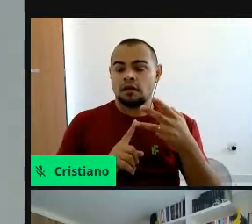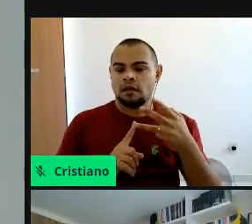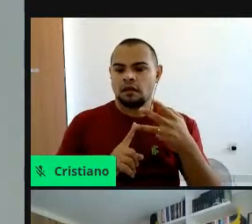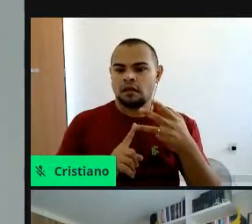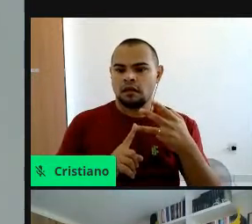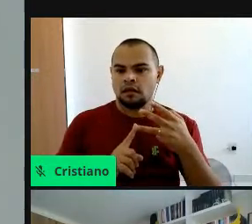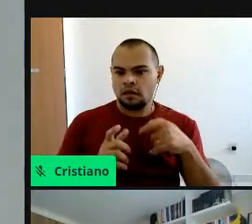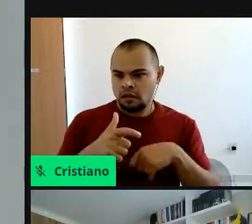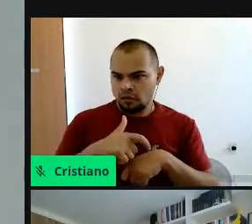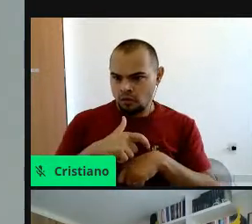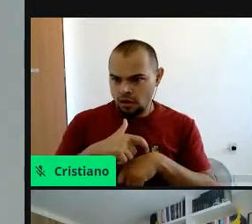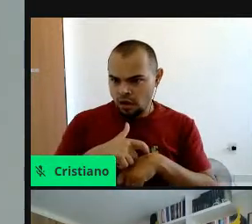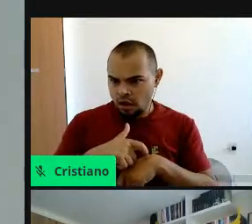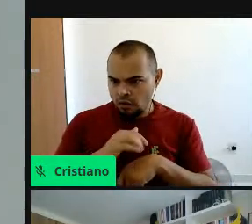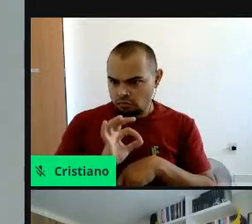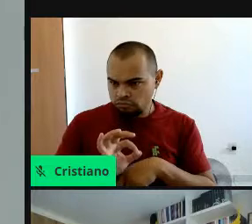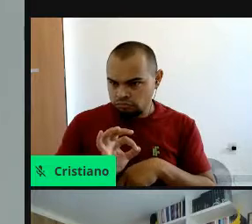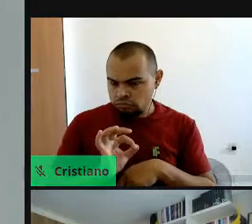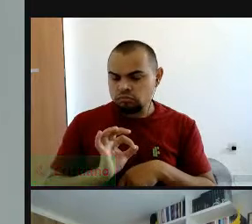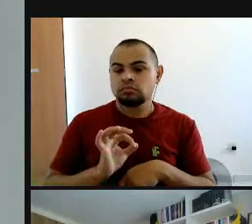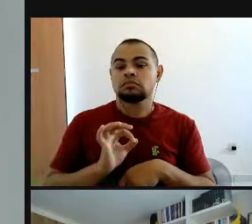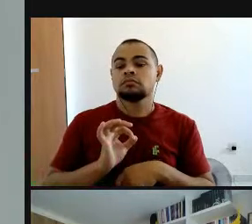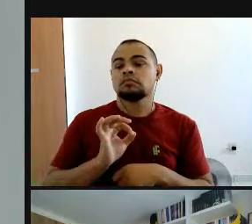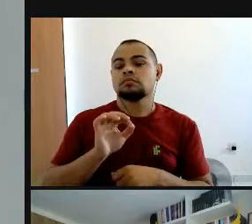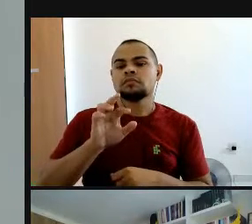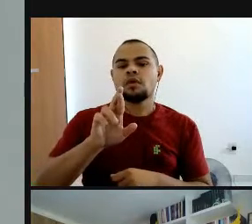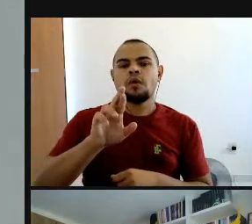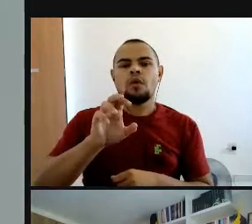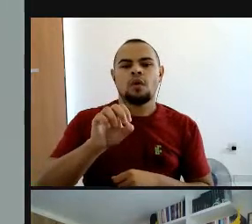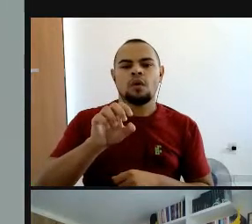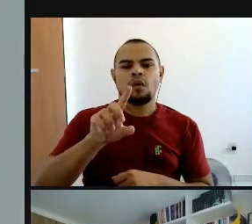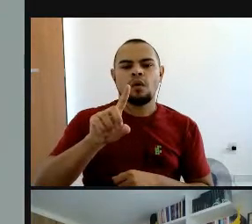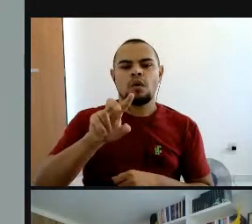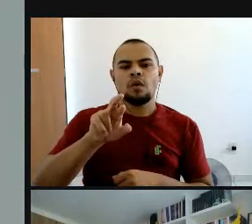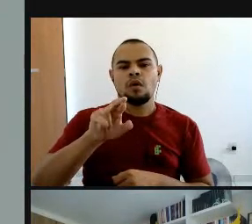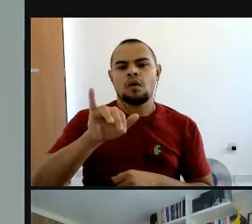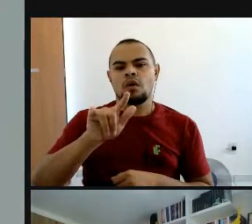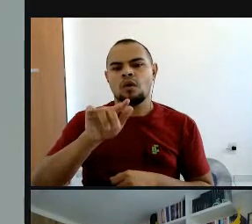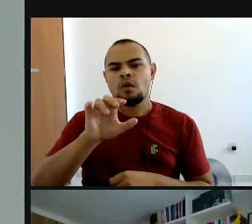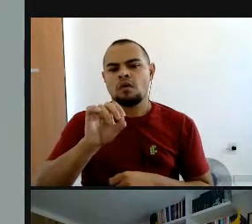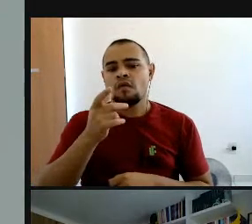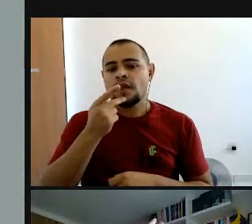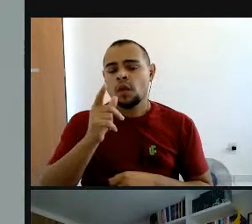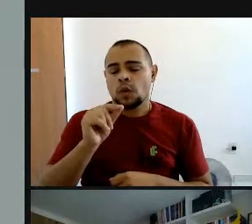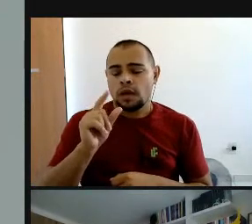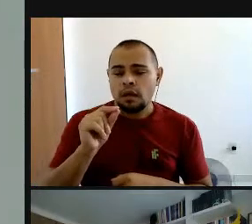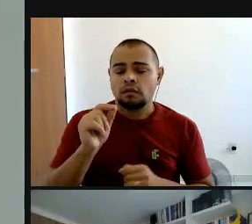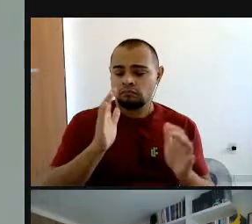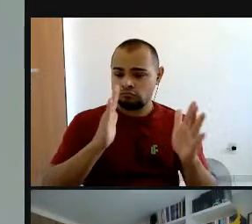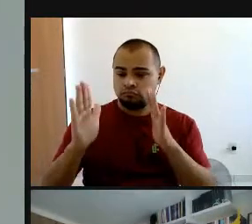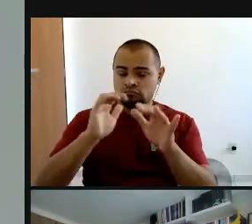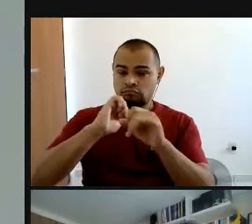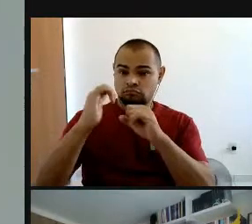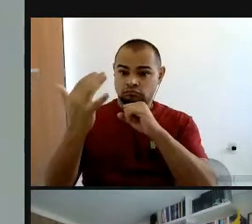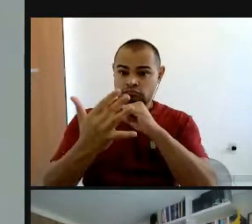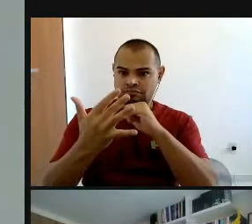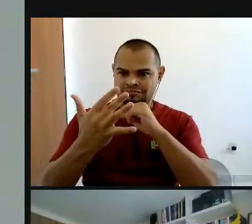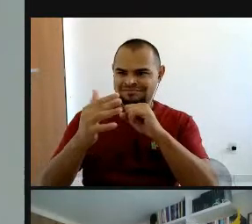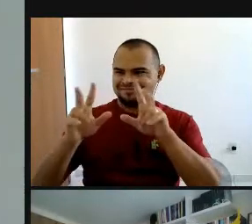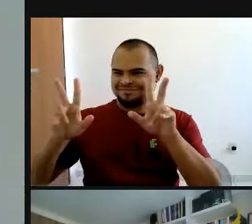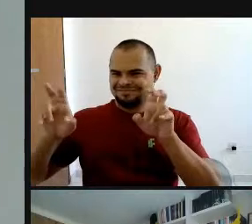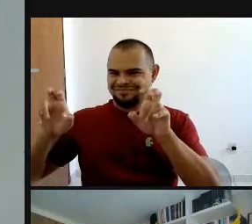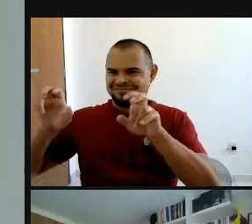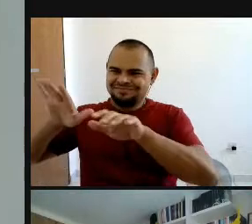horário para eu não me perder, que foi do Rodrigo. Rodrigo disse que, no meio da pandemia, as praias, né,